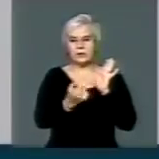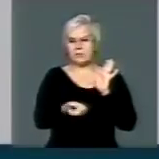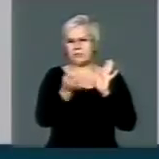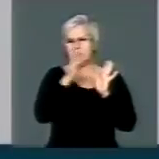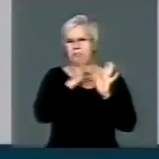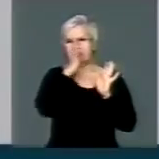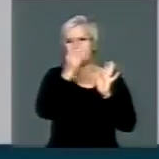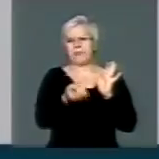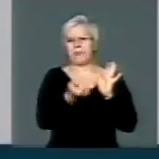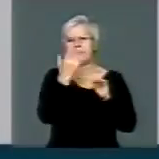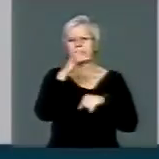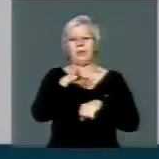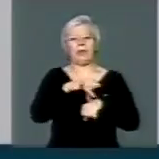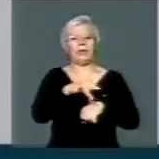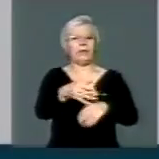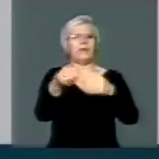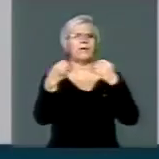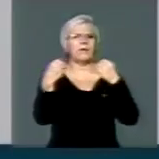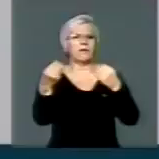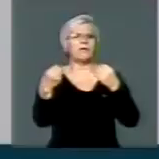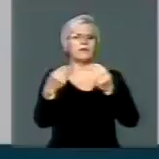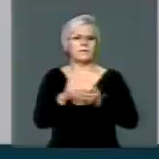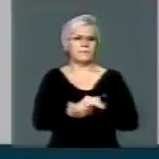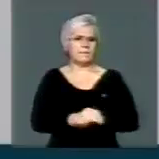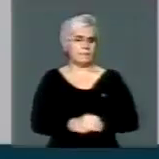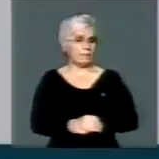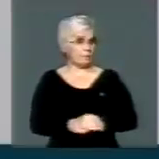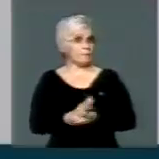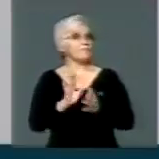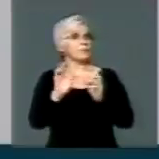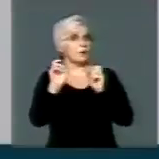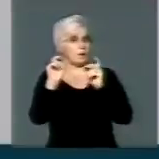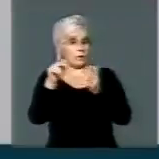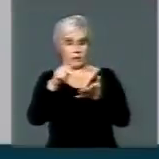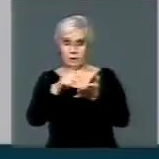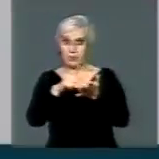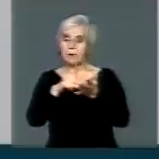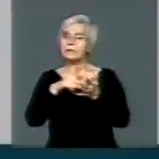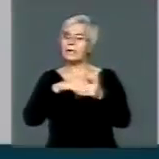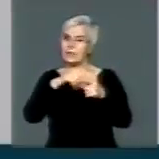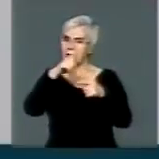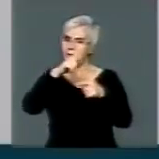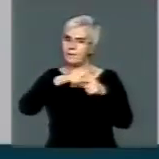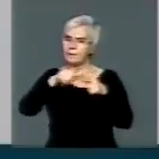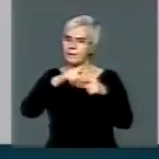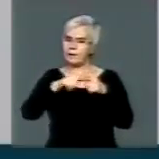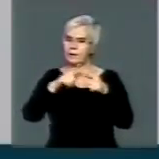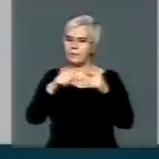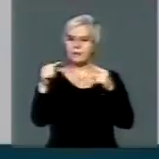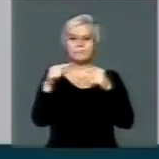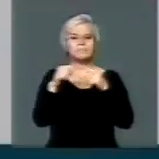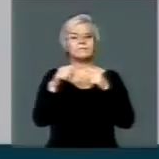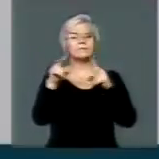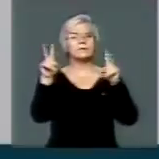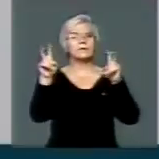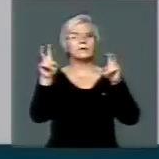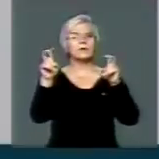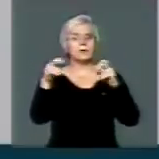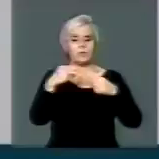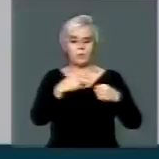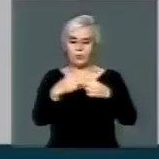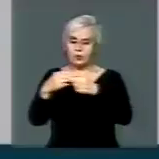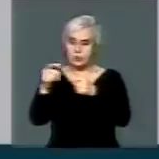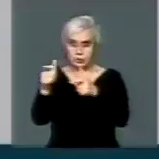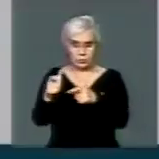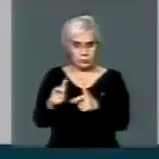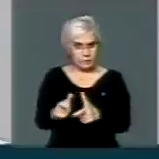Vamos falar claro. De fato, existe um problema em relação a municípios